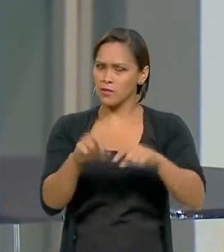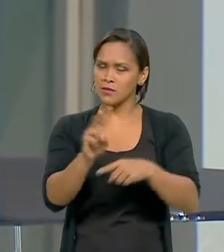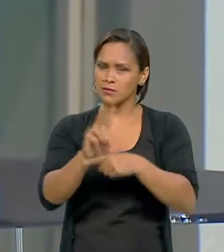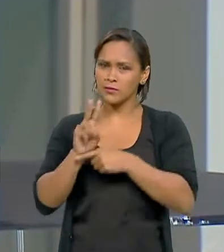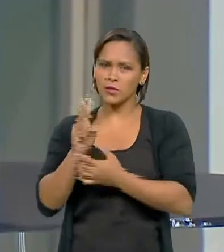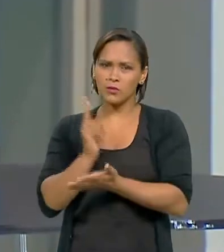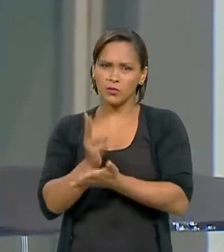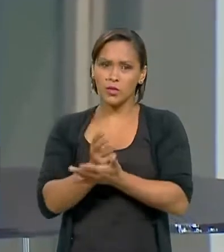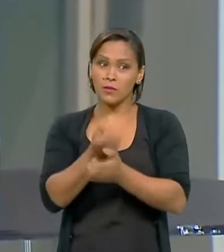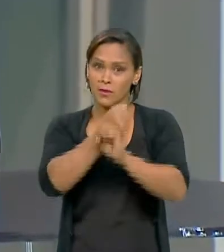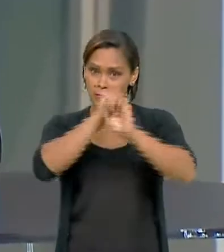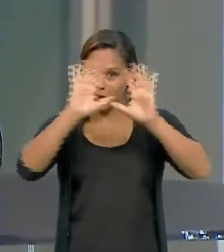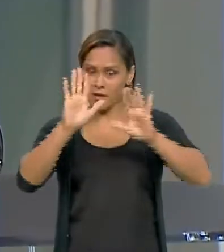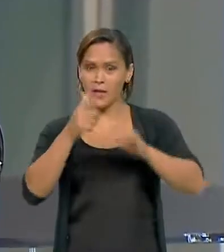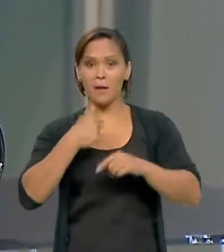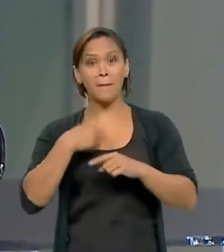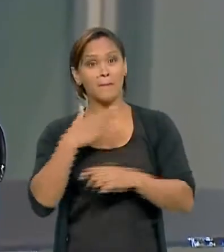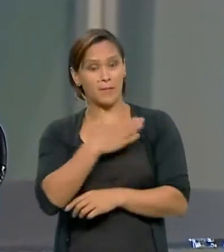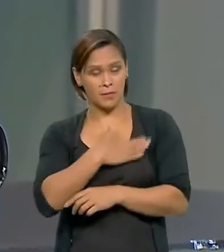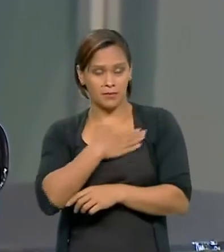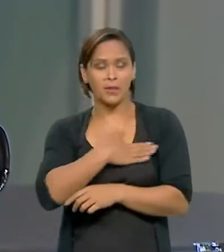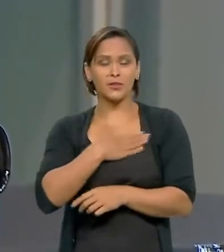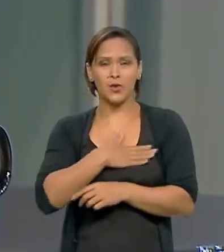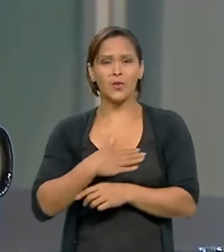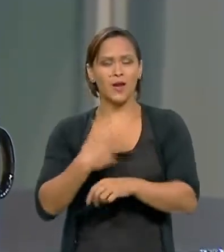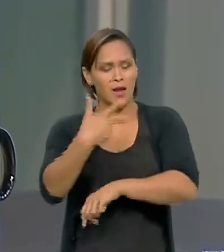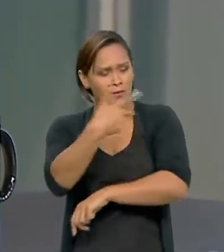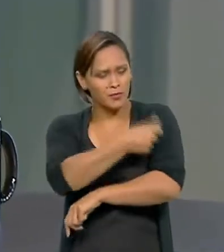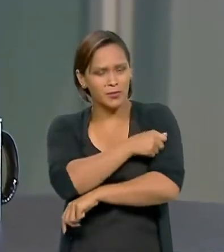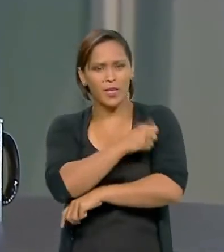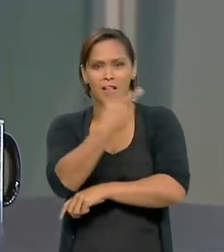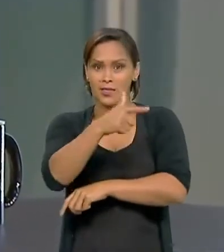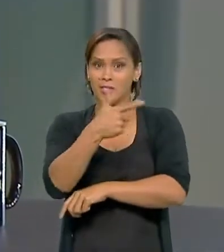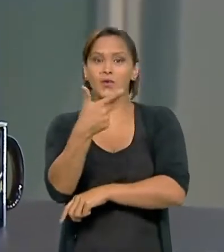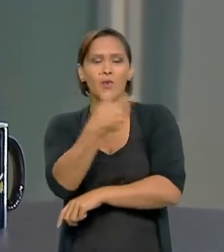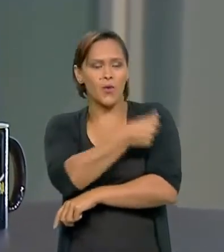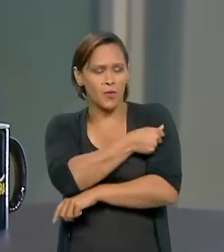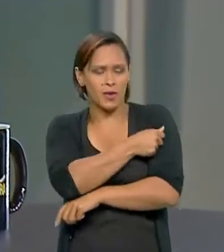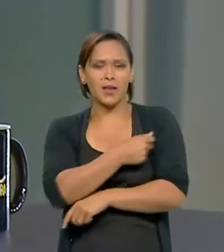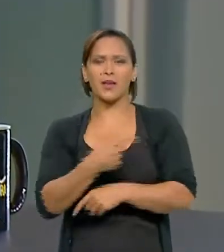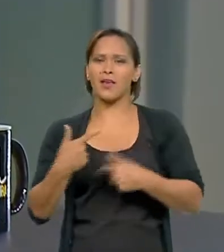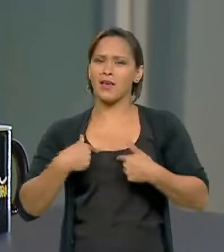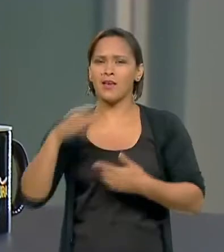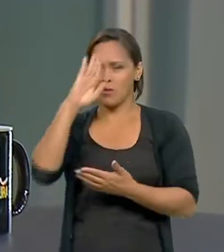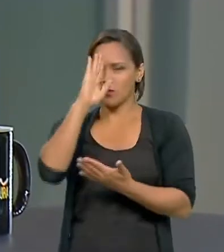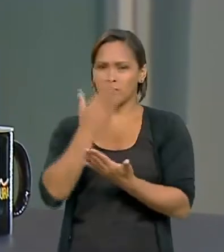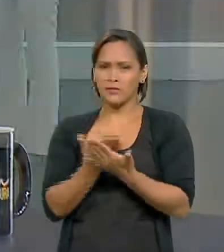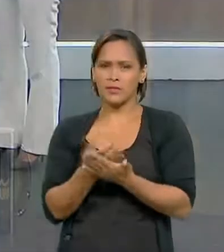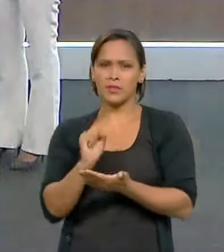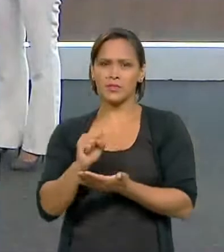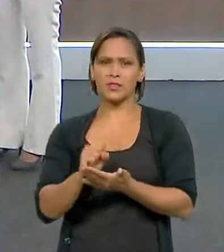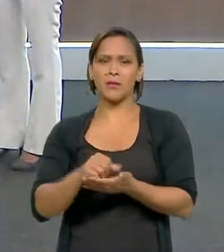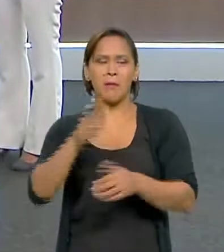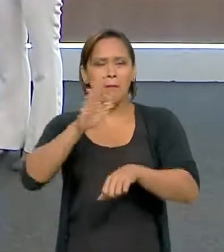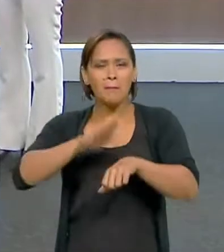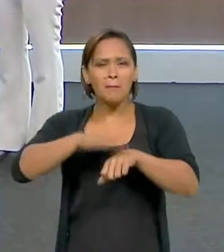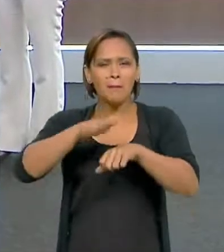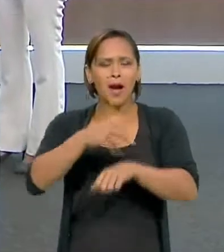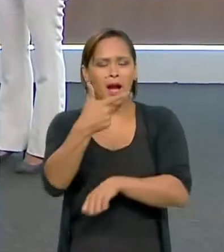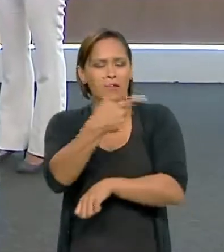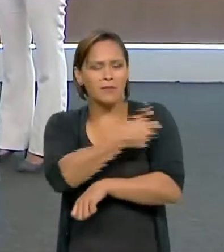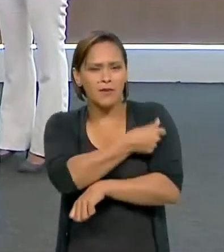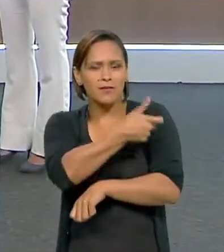isso fica bem claro. Mas eu gostei de tomar vacina, já tomei a segunda dose e acho que quanto mais nós nos